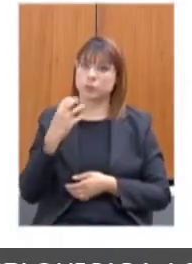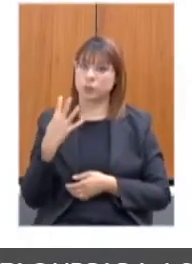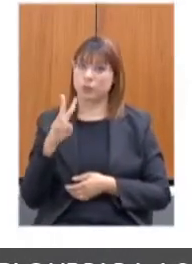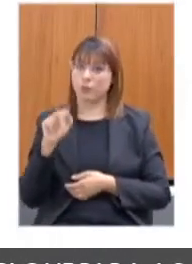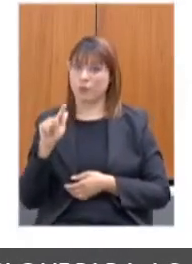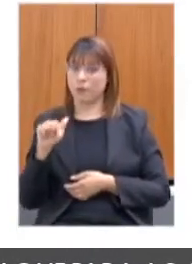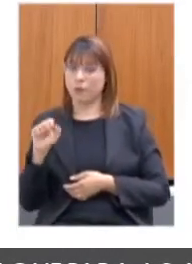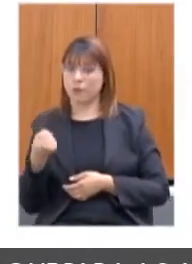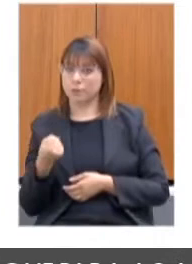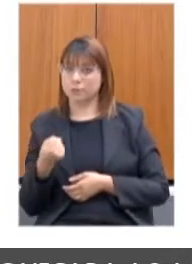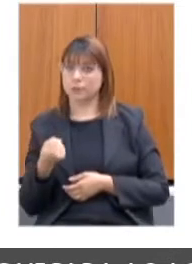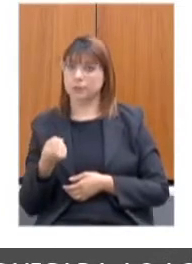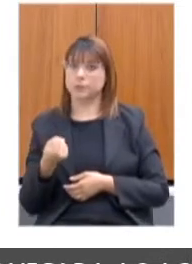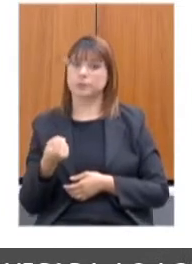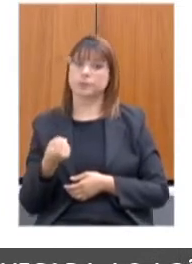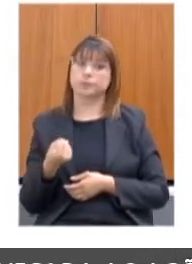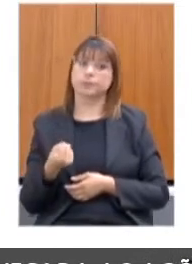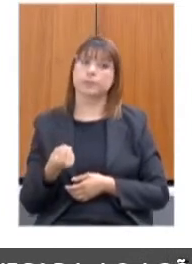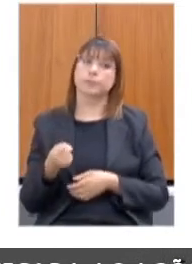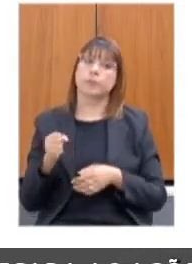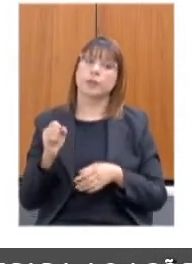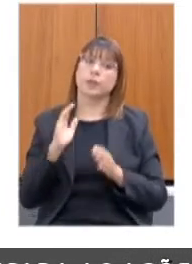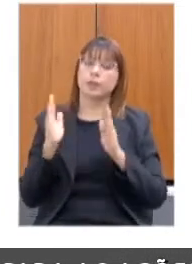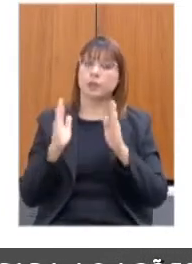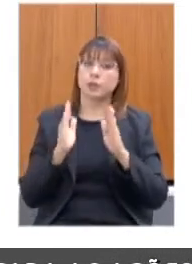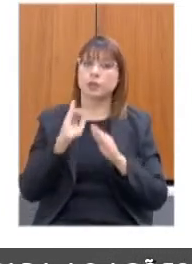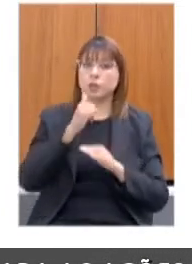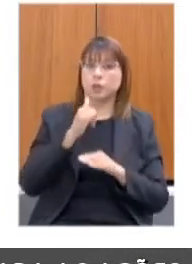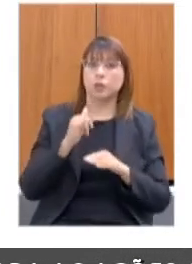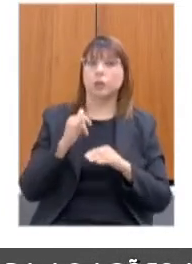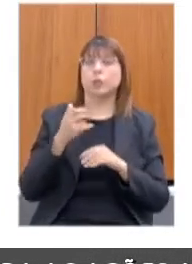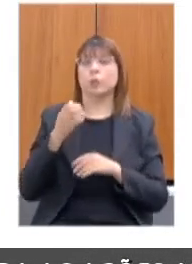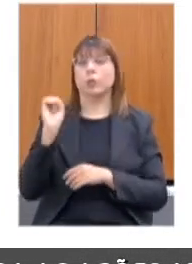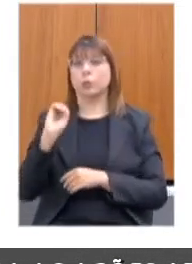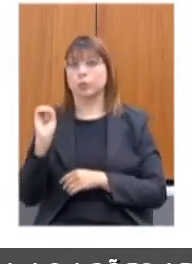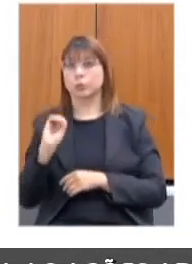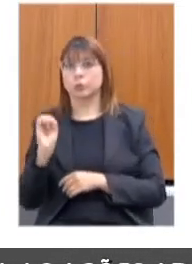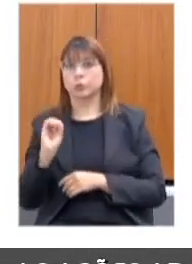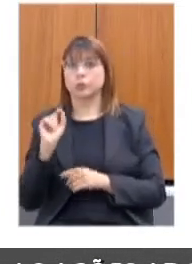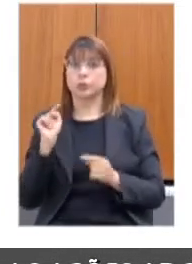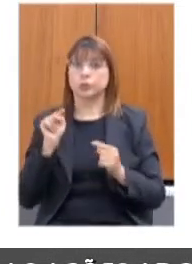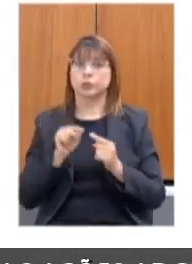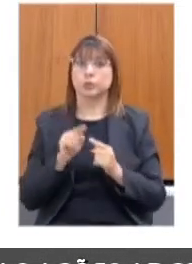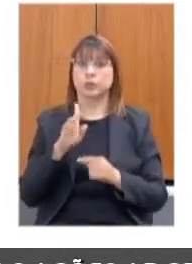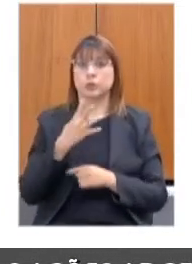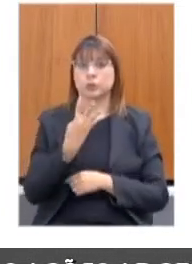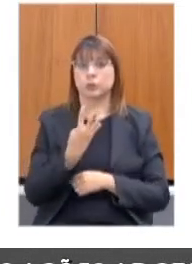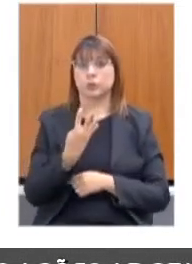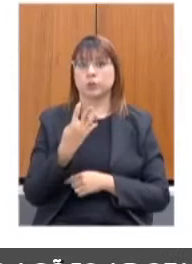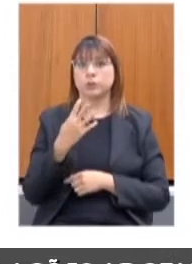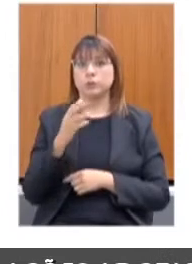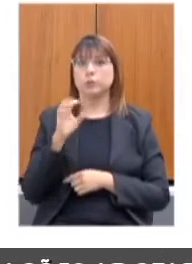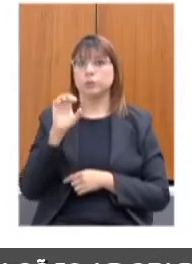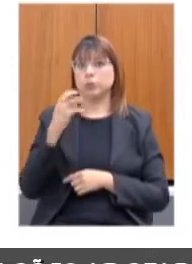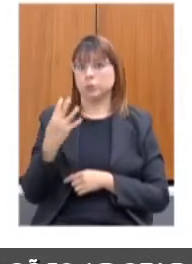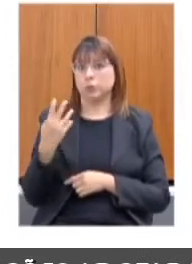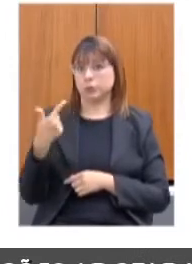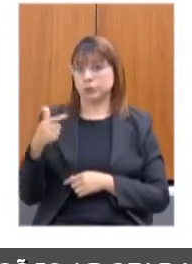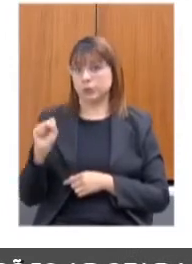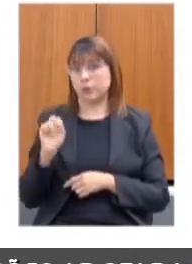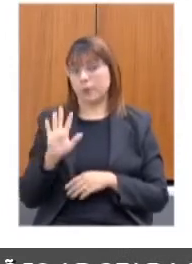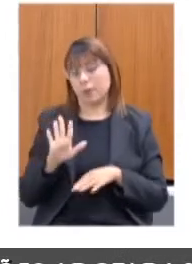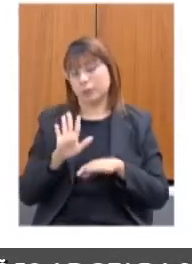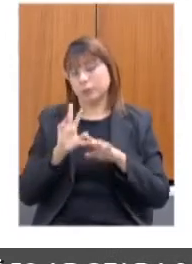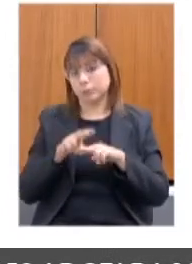nas comunidades terapêuticas, em janeiro e outubro de 2020. E a meta é 4.428. Mas, em função da